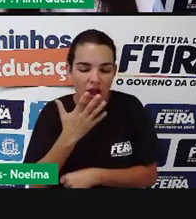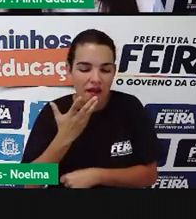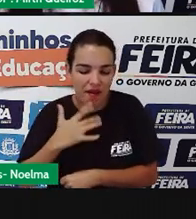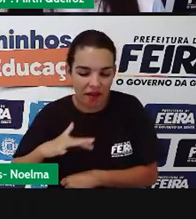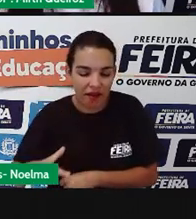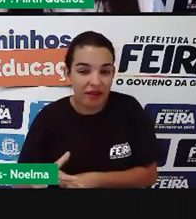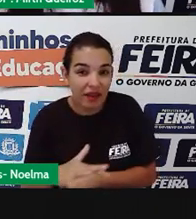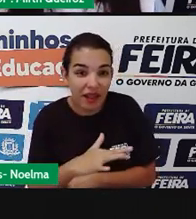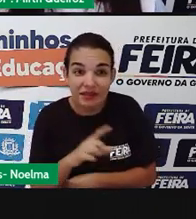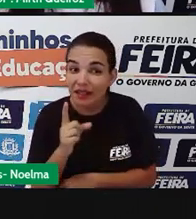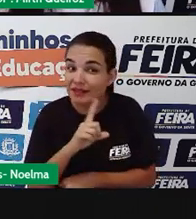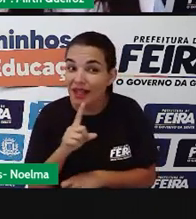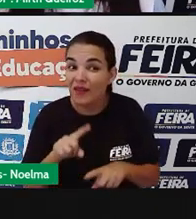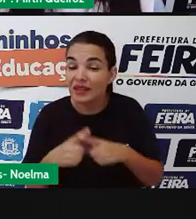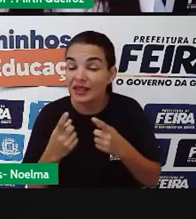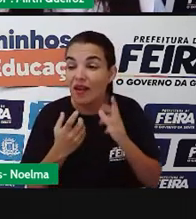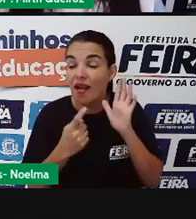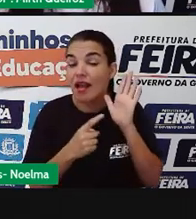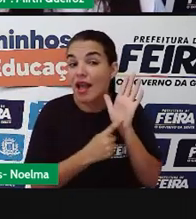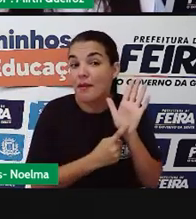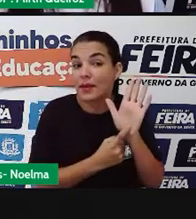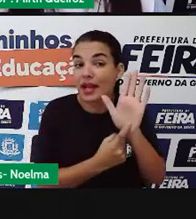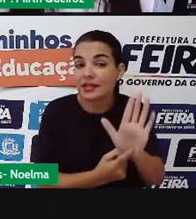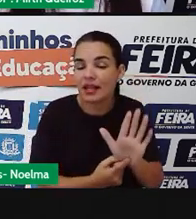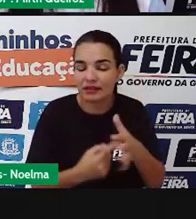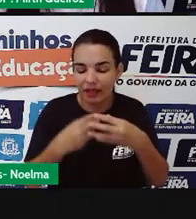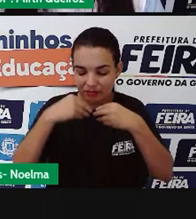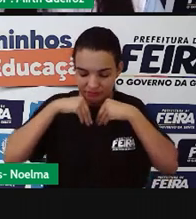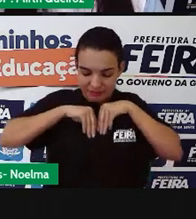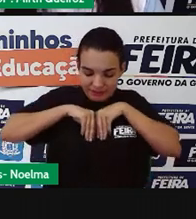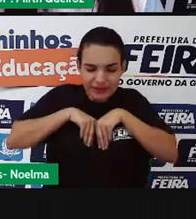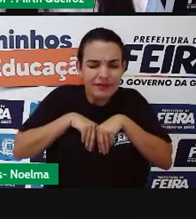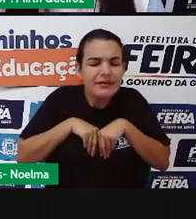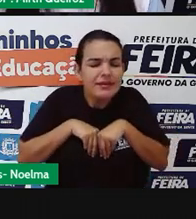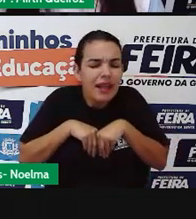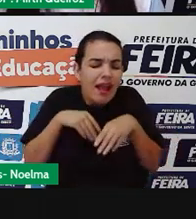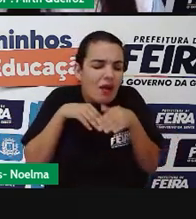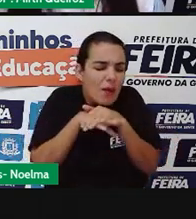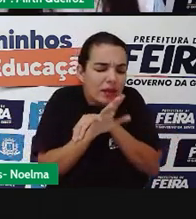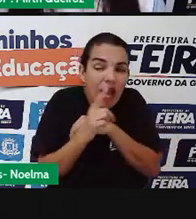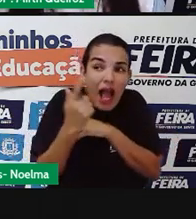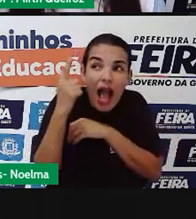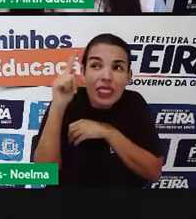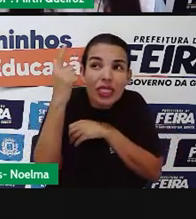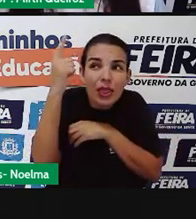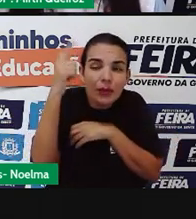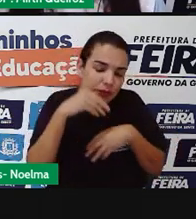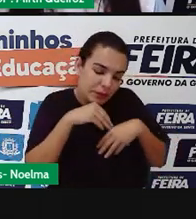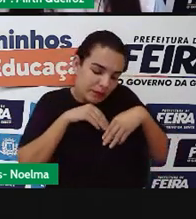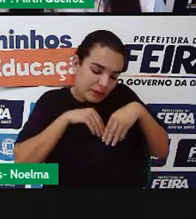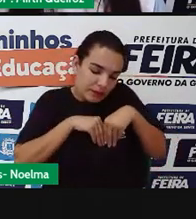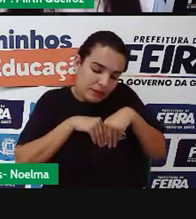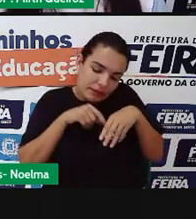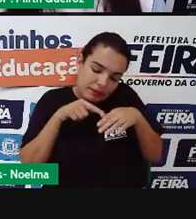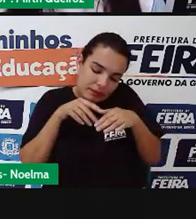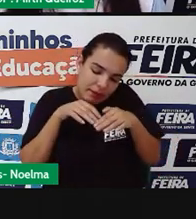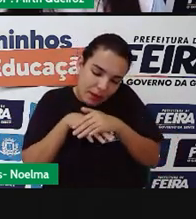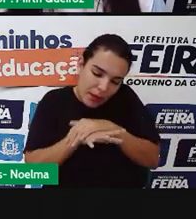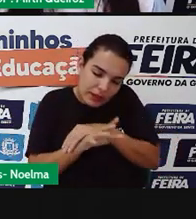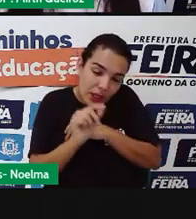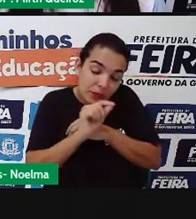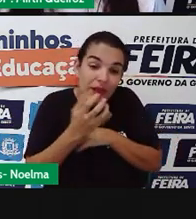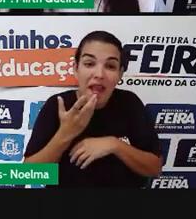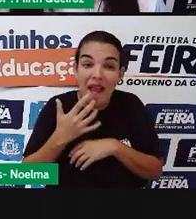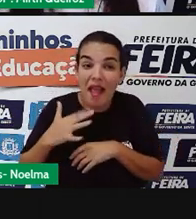não. Ela representa essa infância que fica guardada, não só na própria criança, quanto no adulto, né? A infância